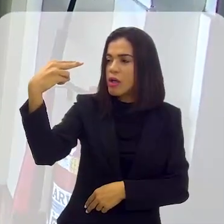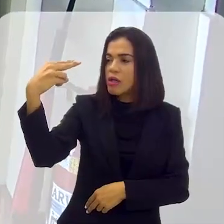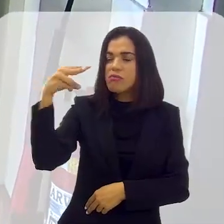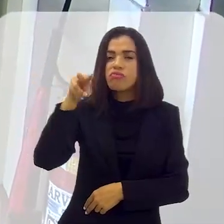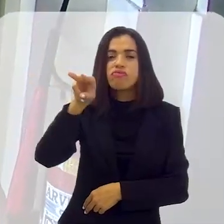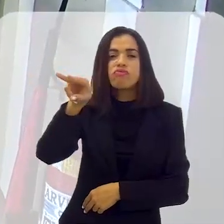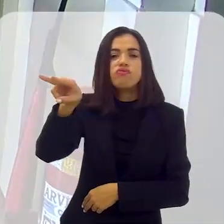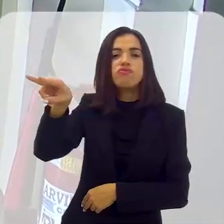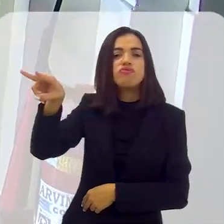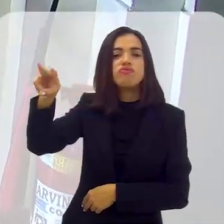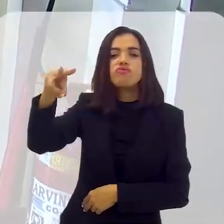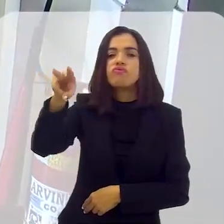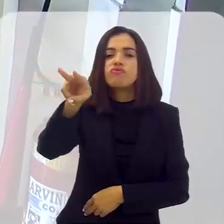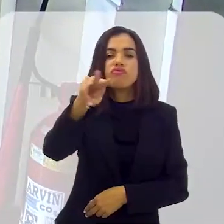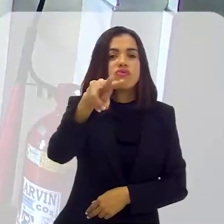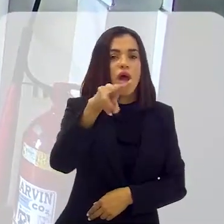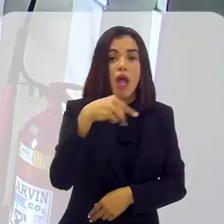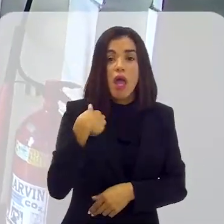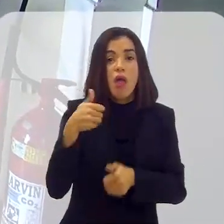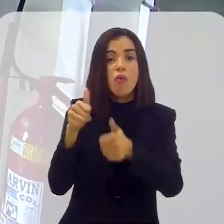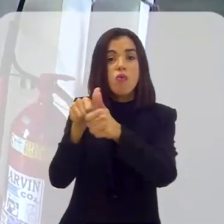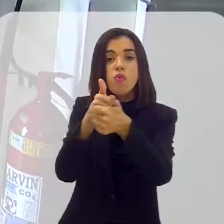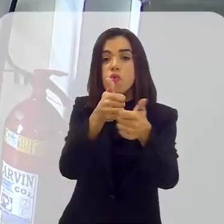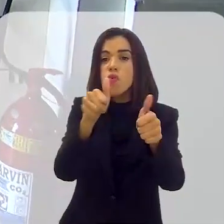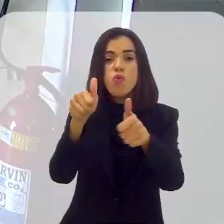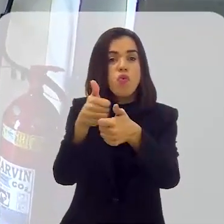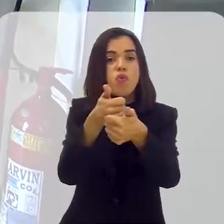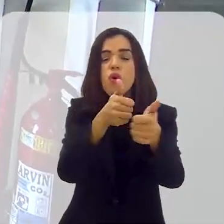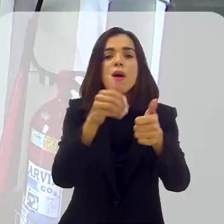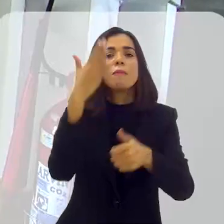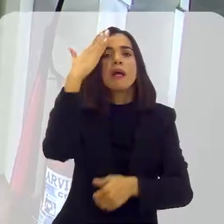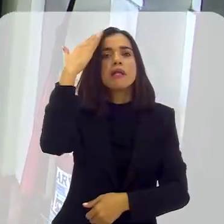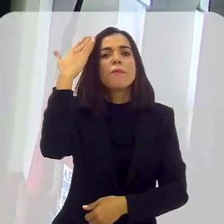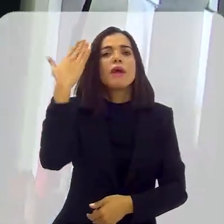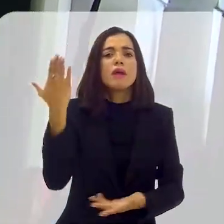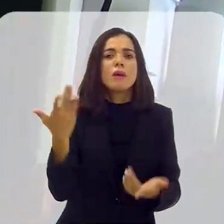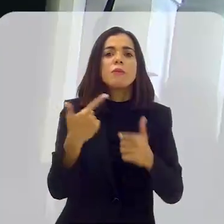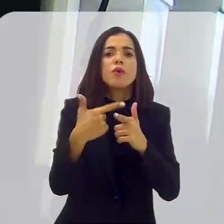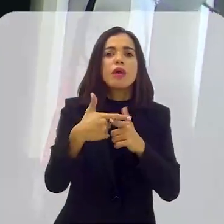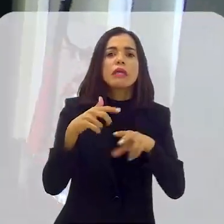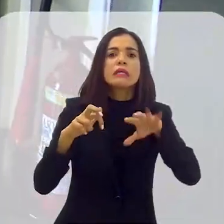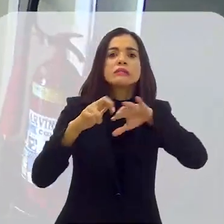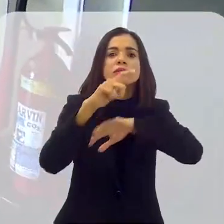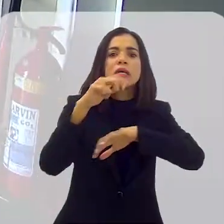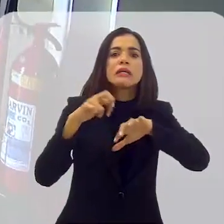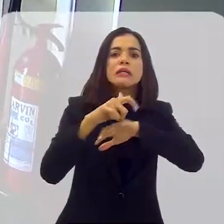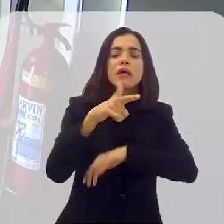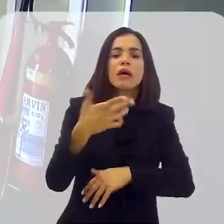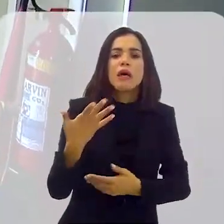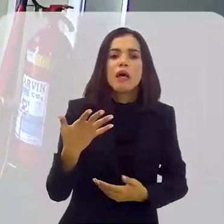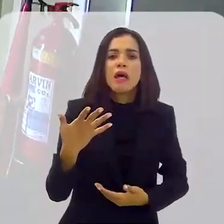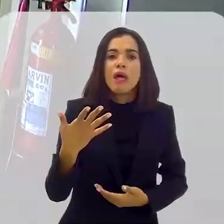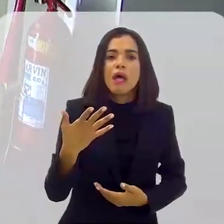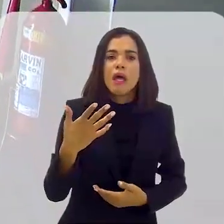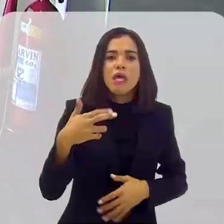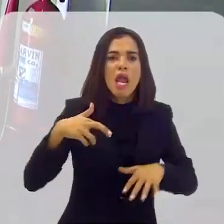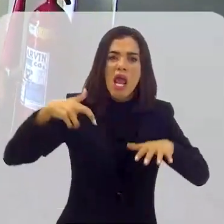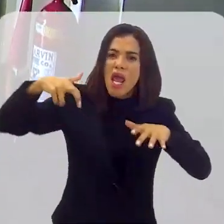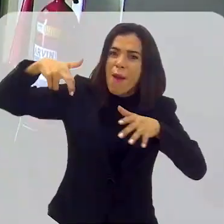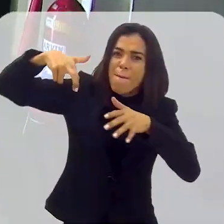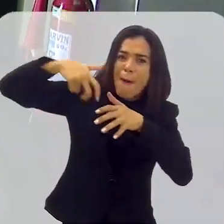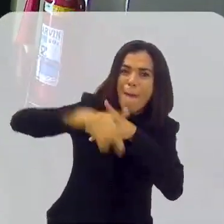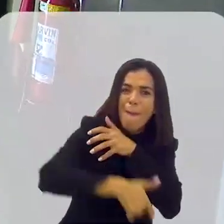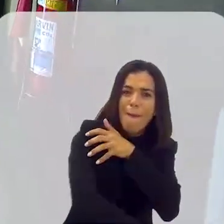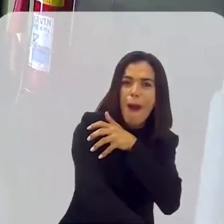e retornou. Eu fui atrás dele para chamá-lo, para saber por que ele estava ali na escada. E ele